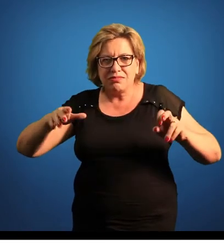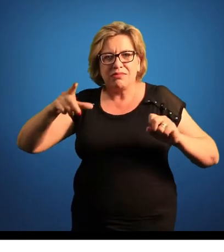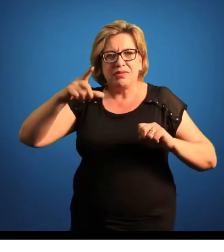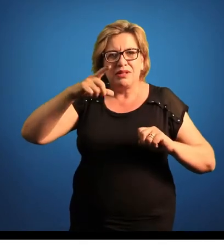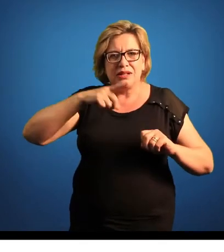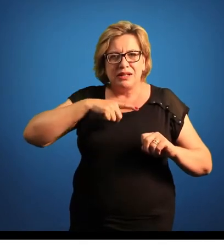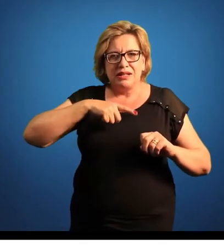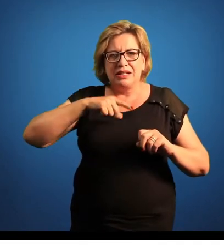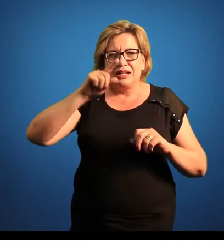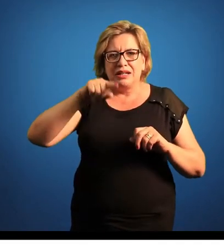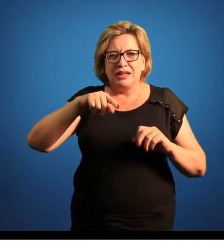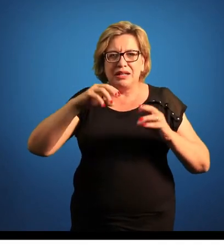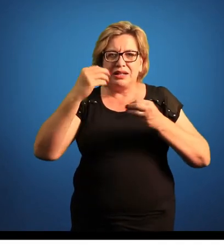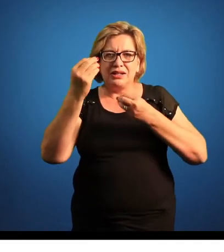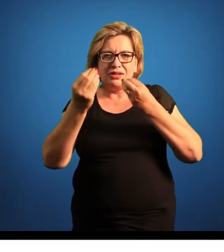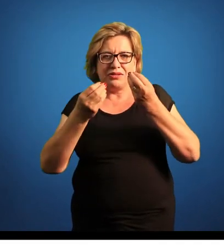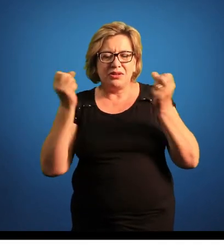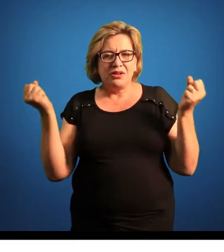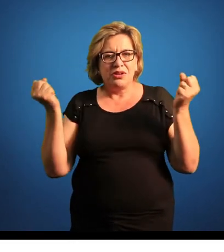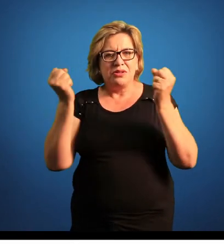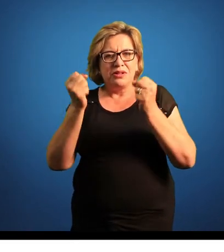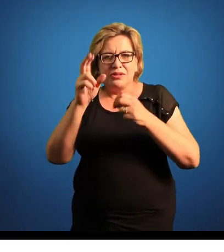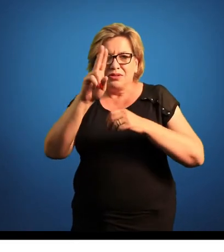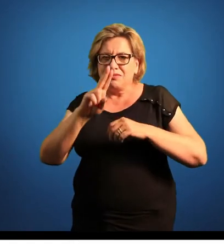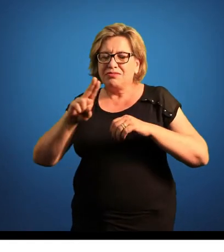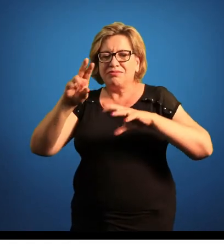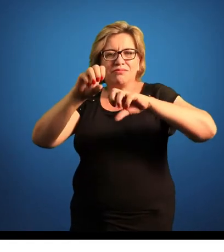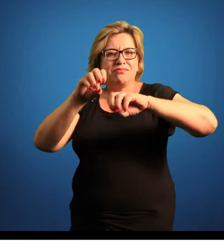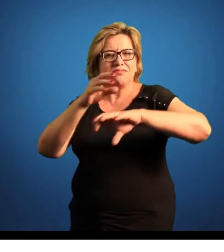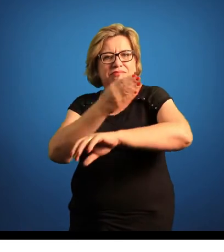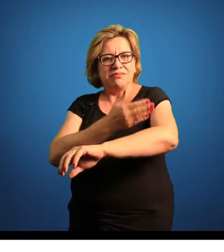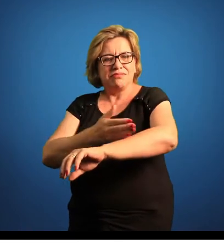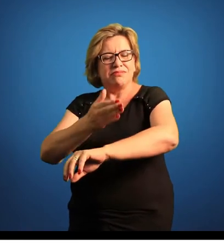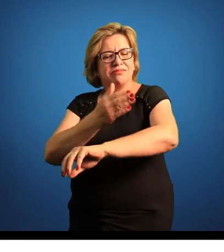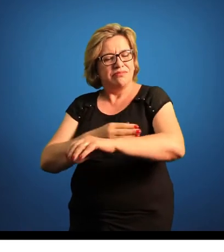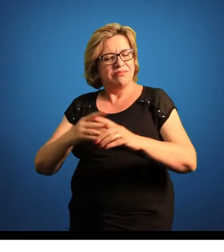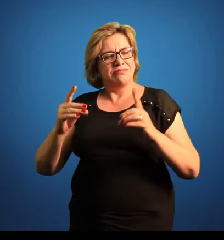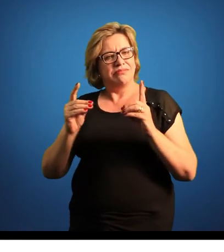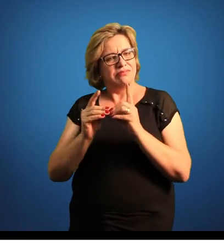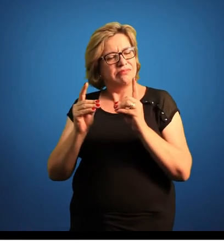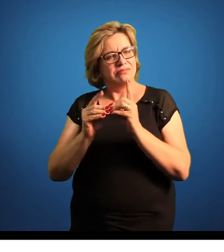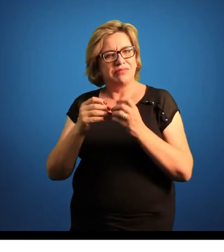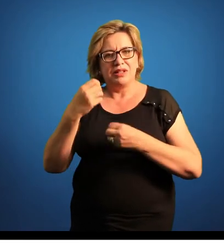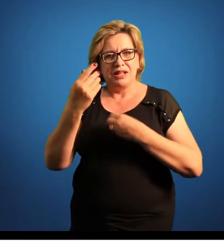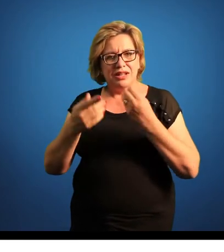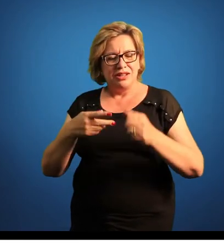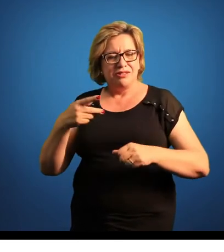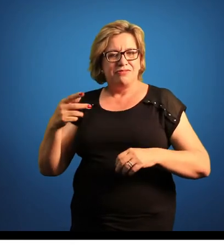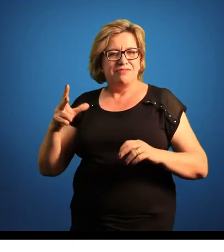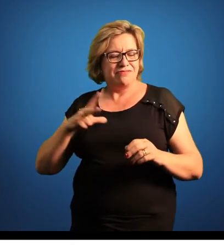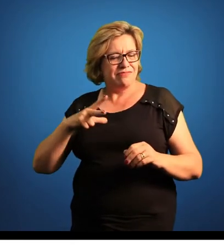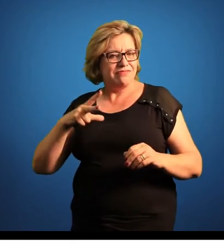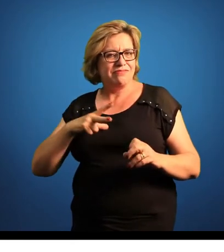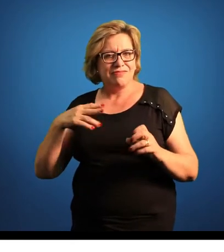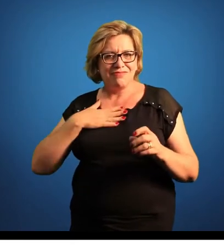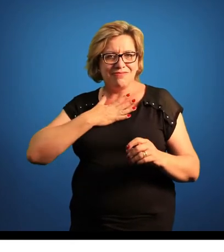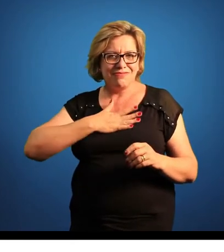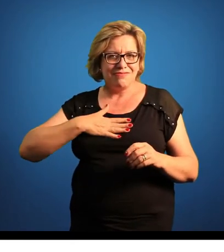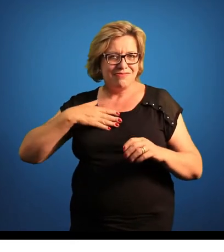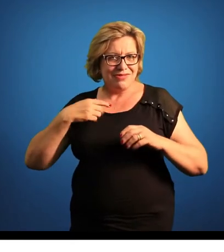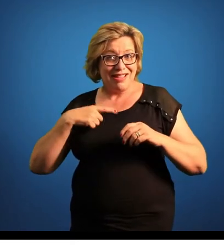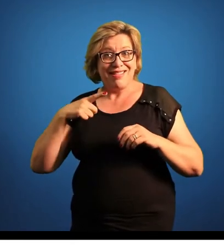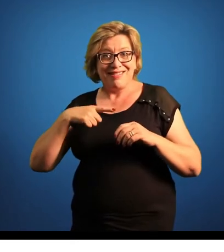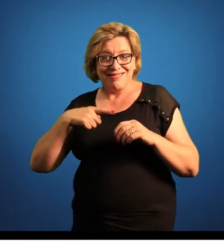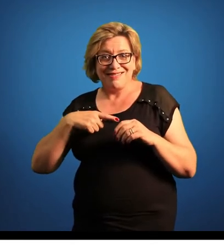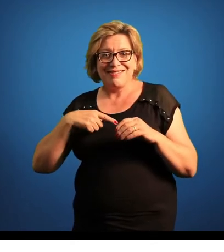é um hobby, mas pode ser usado para aulas práticas, para fins didáticos também. Eu particularmente gosto muito, tenho na minha